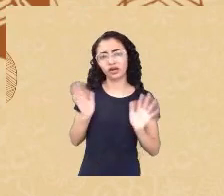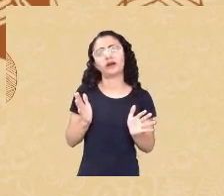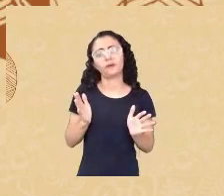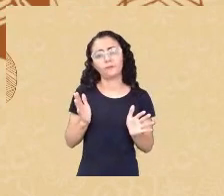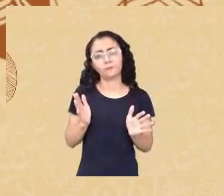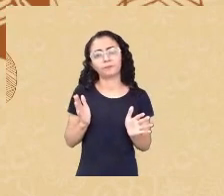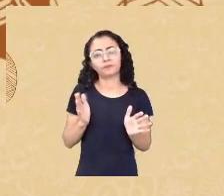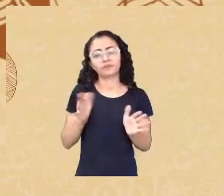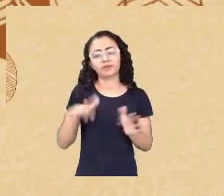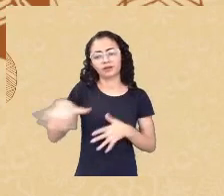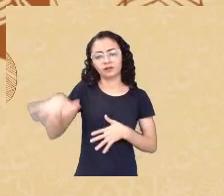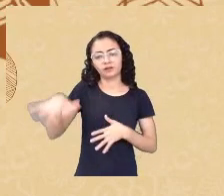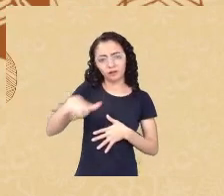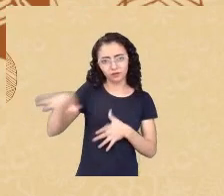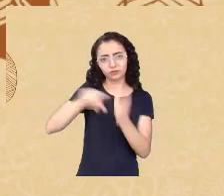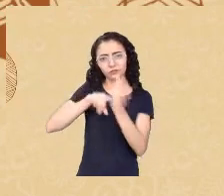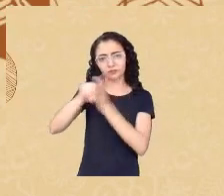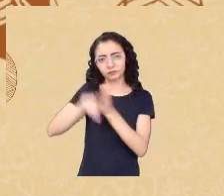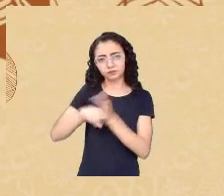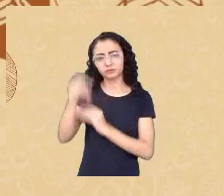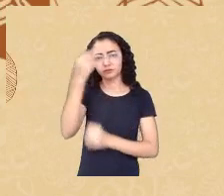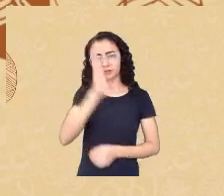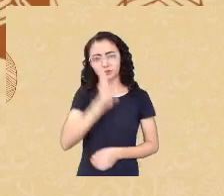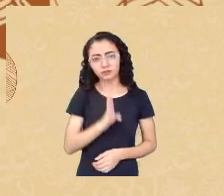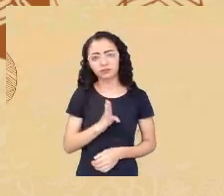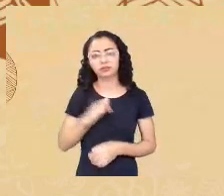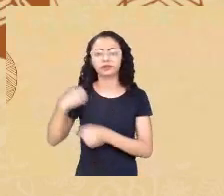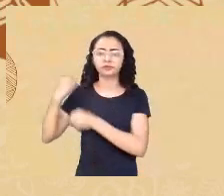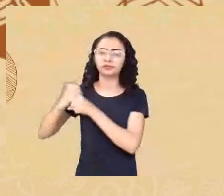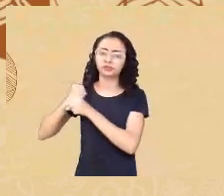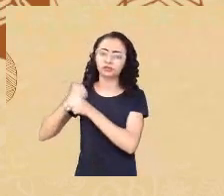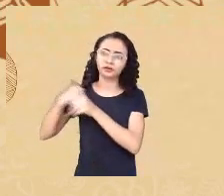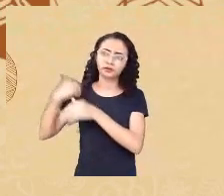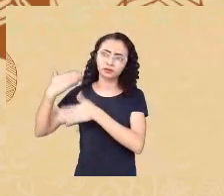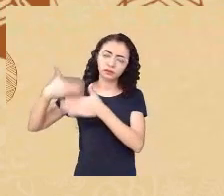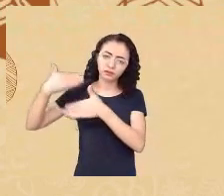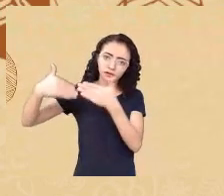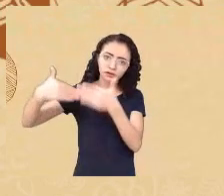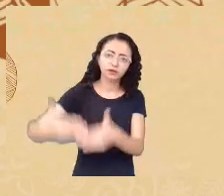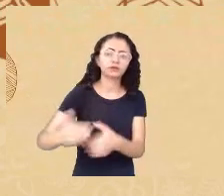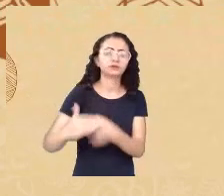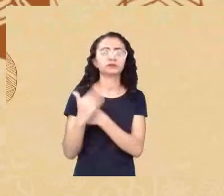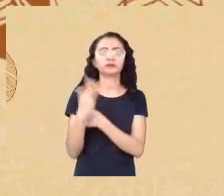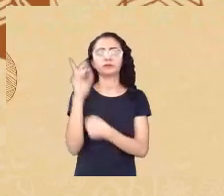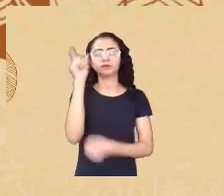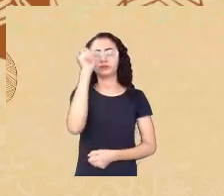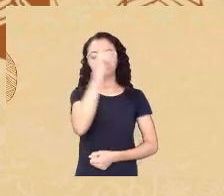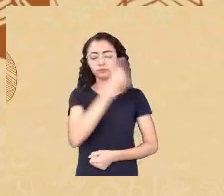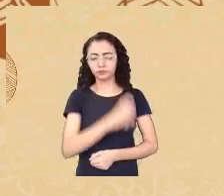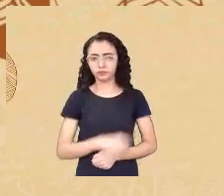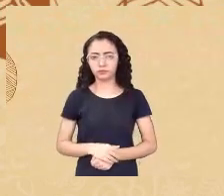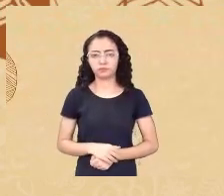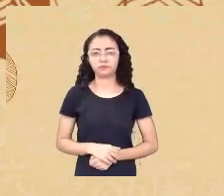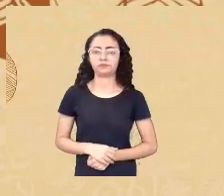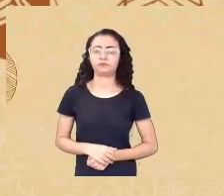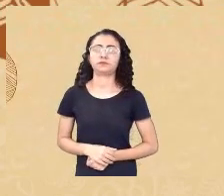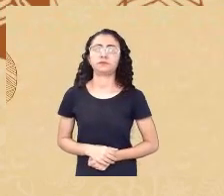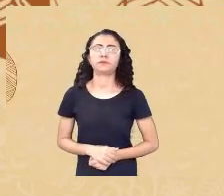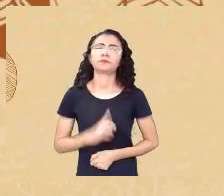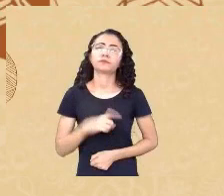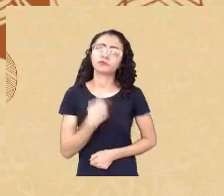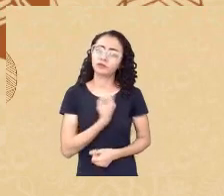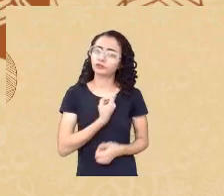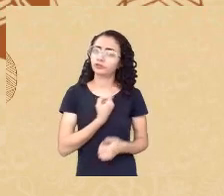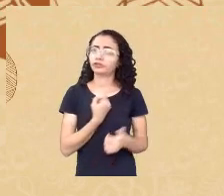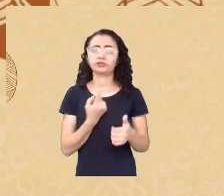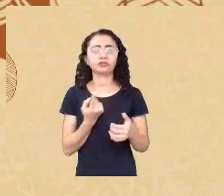brasileira e nos últimos anos a situação tem ficado cada vez mais calamitante e a gente sobrevive de parcerias a gente sobrevive